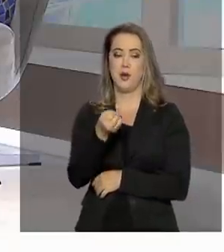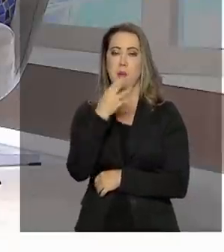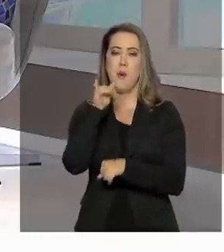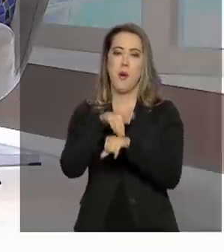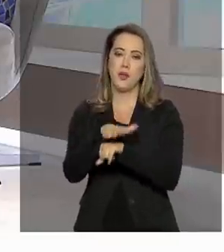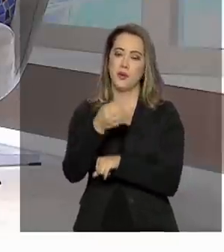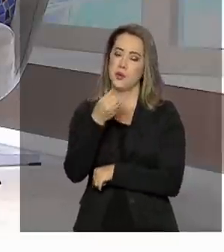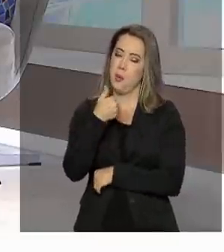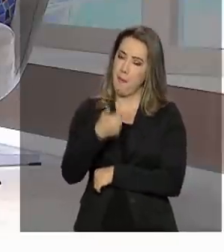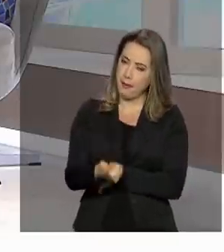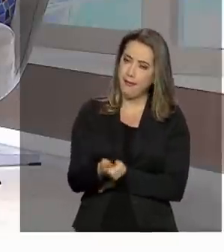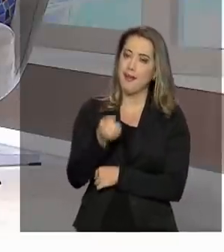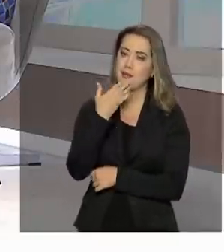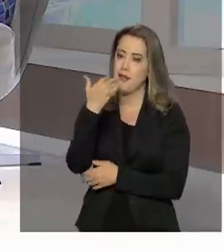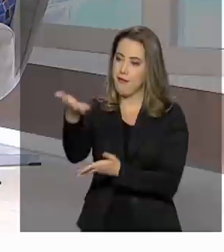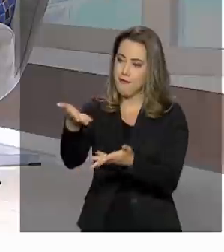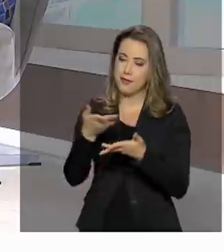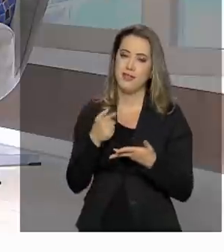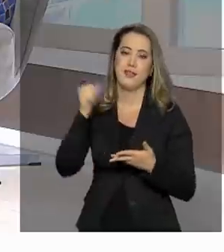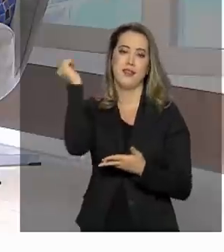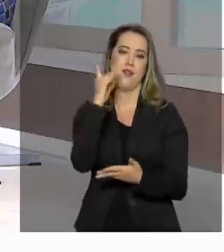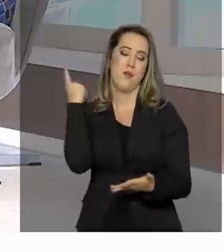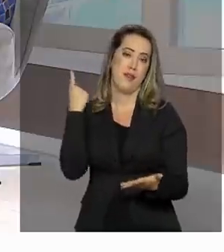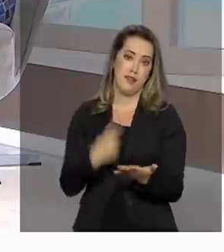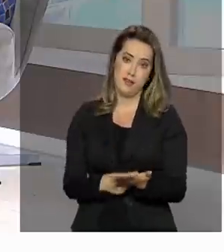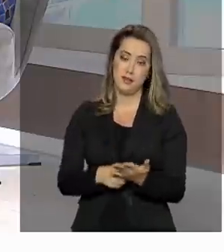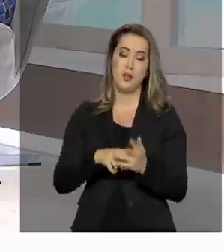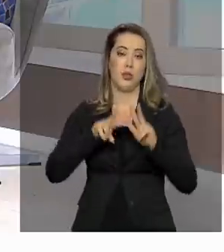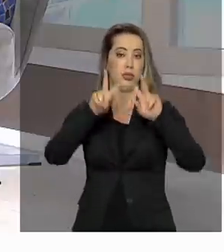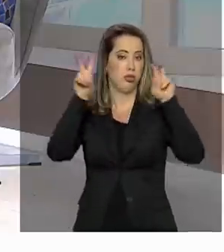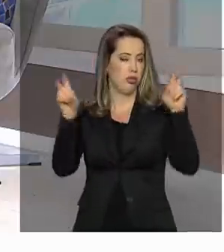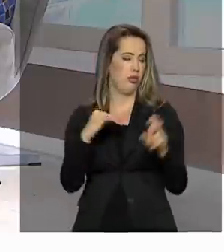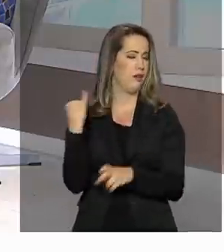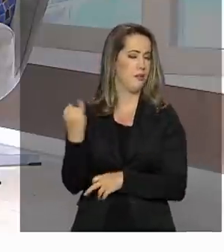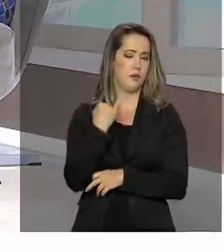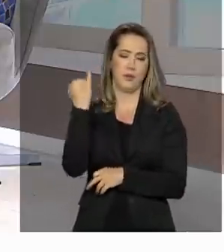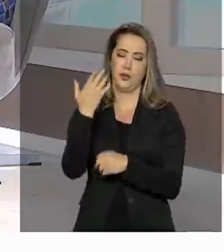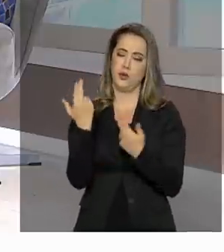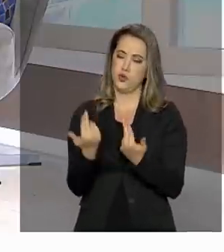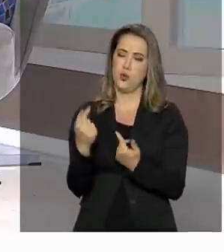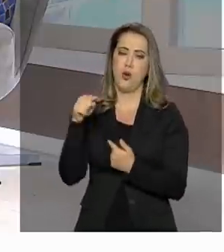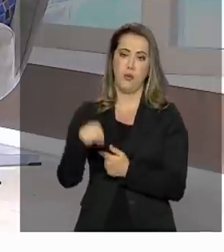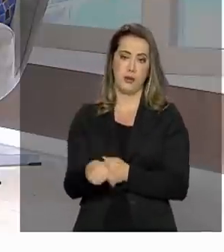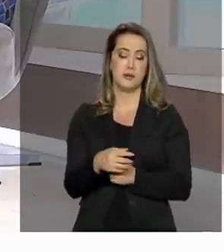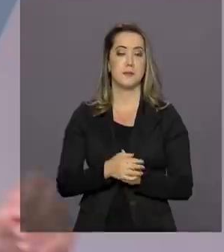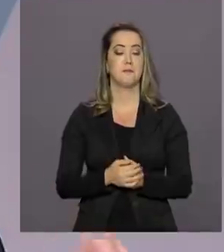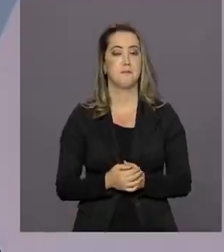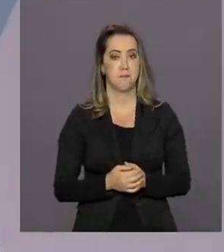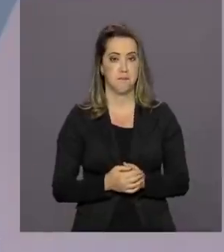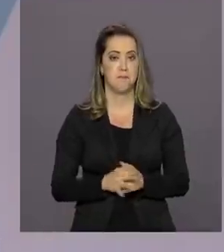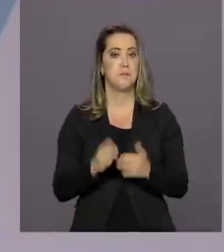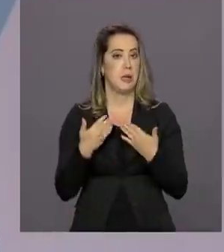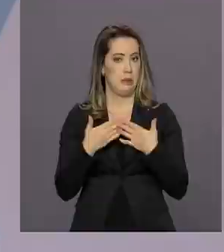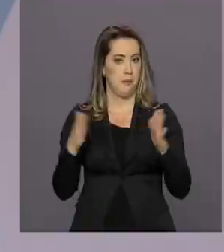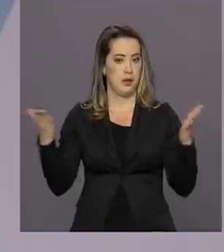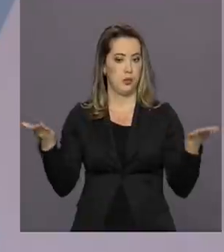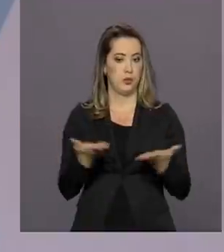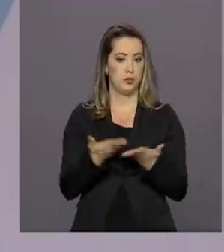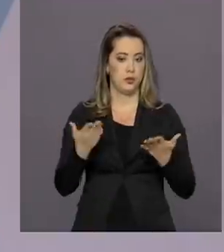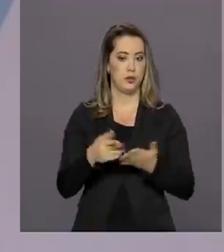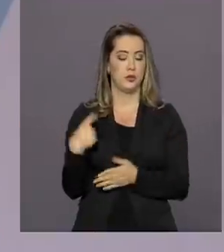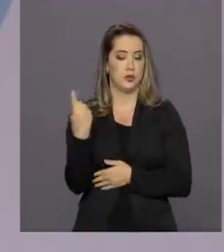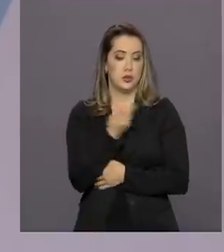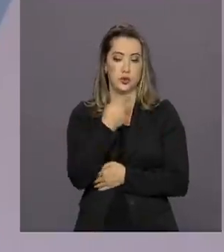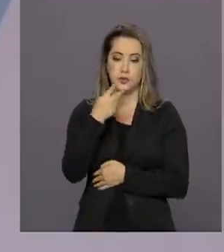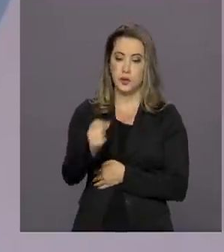aqui pela presença no Brasil em Pauta para conversar sobre um tema tão importante quanto o Fundeb. Na abertura do nosso programa, a